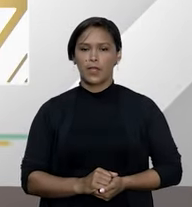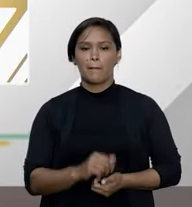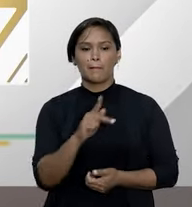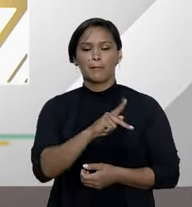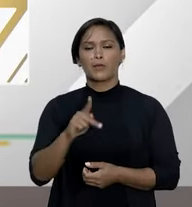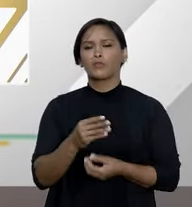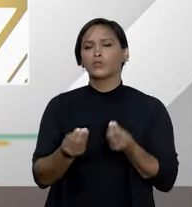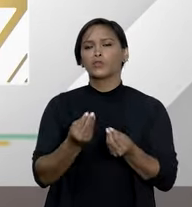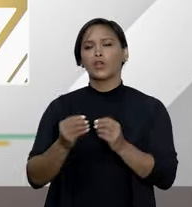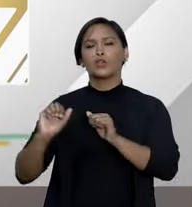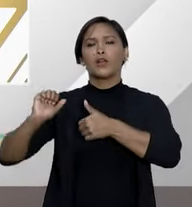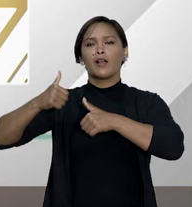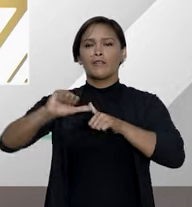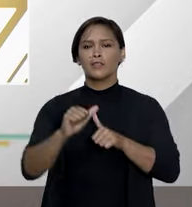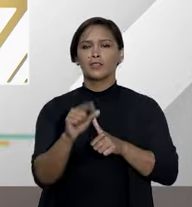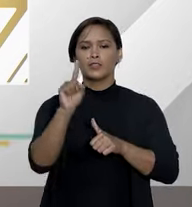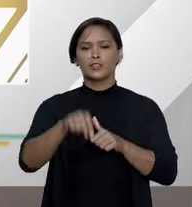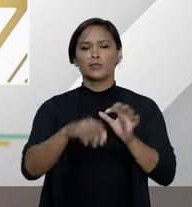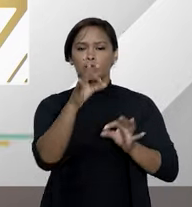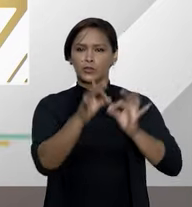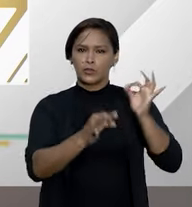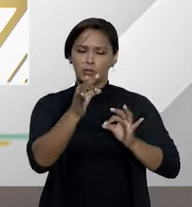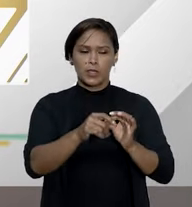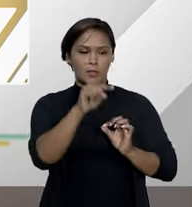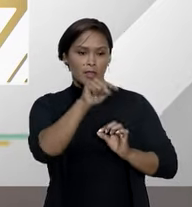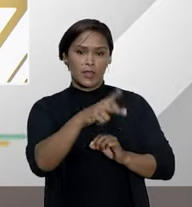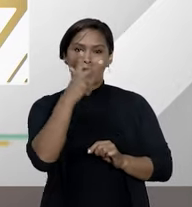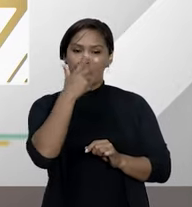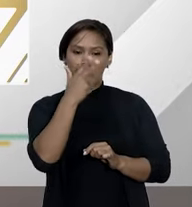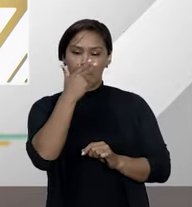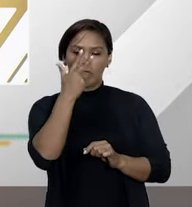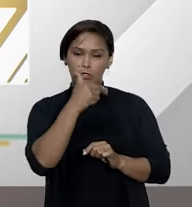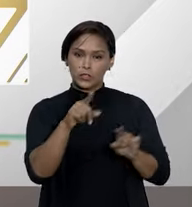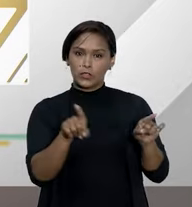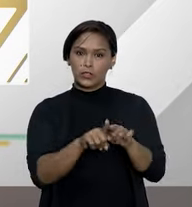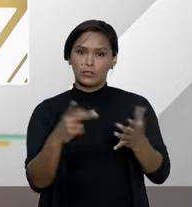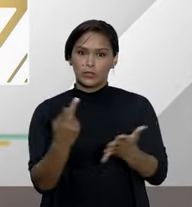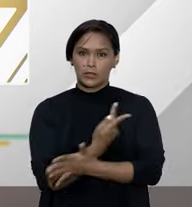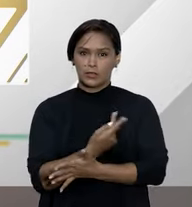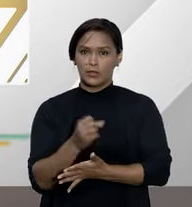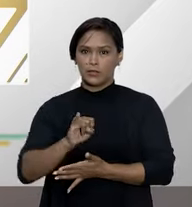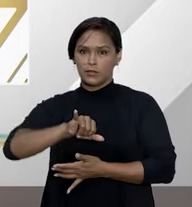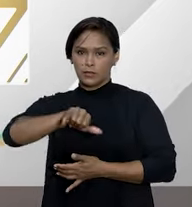Rodrigo, e qual a sua avaliação sobre o julgamento desses casos à luz dos repetitivos?